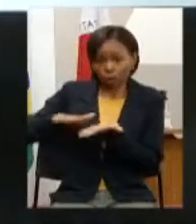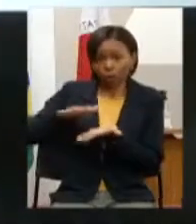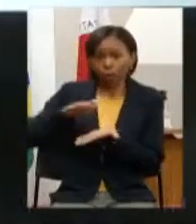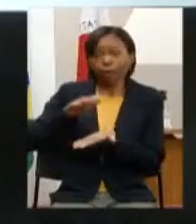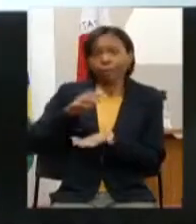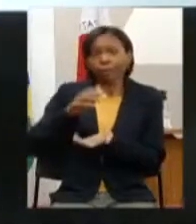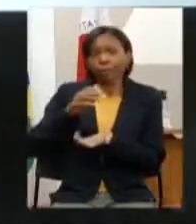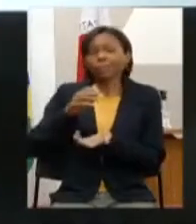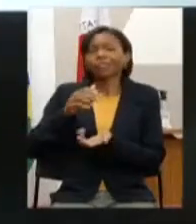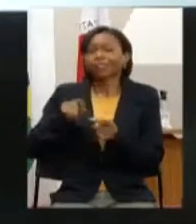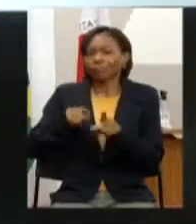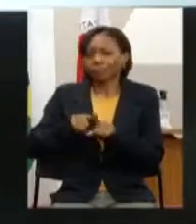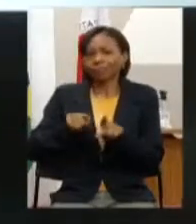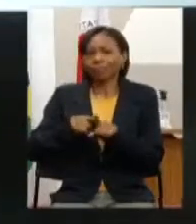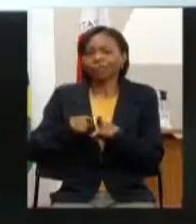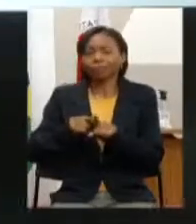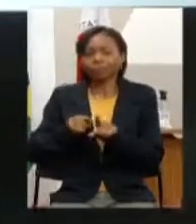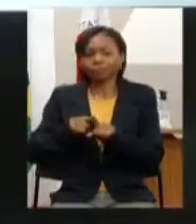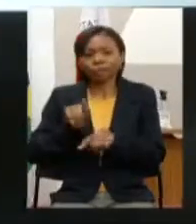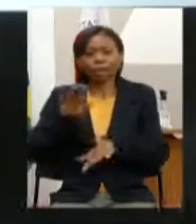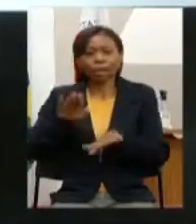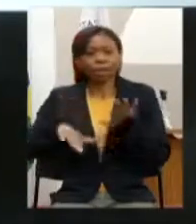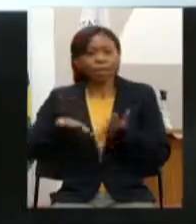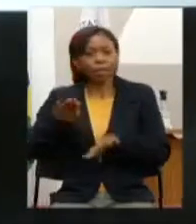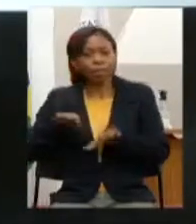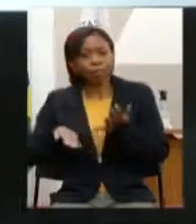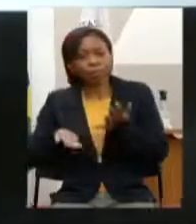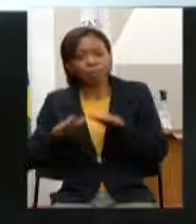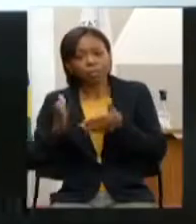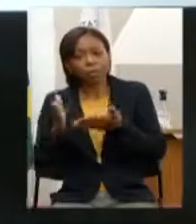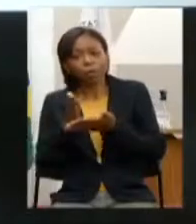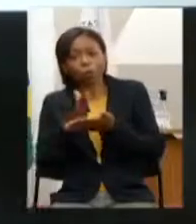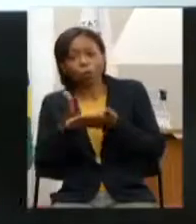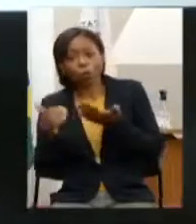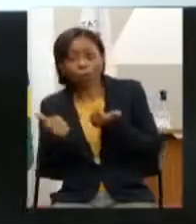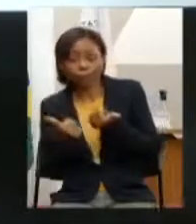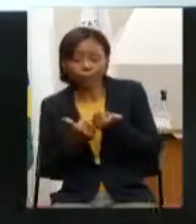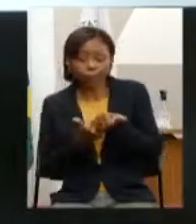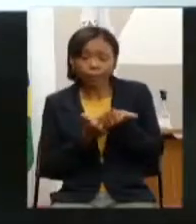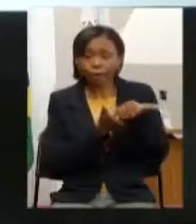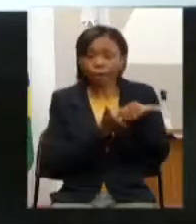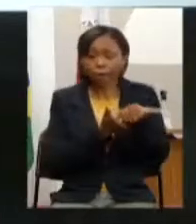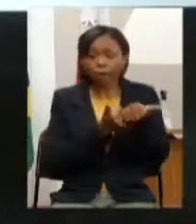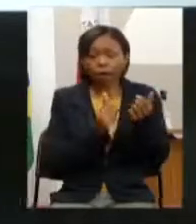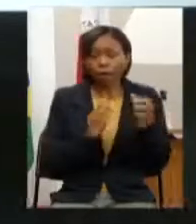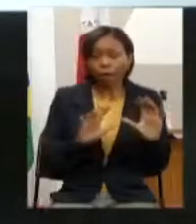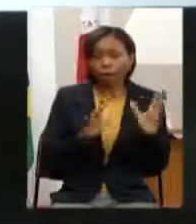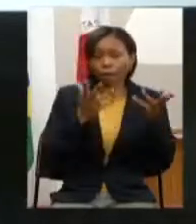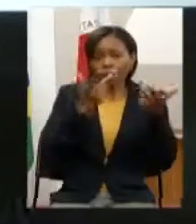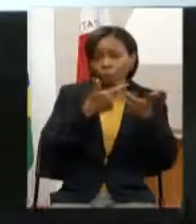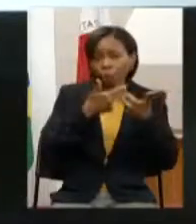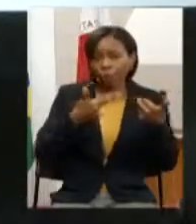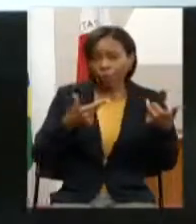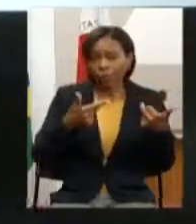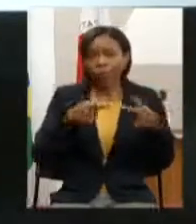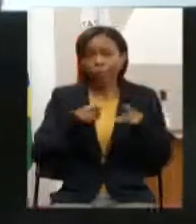natureza de muitas vezes apoiar alguns eventos e acabar até as próprias equipes